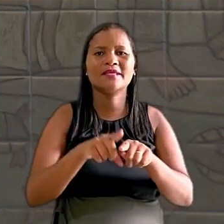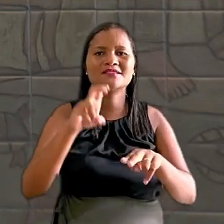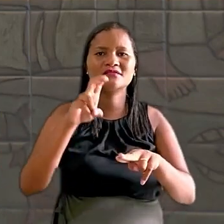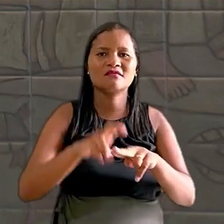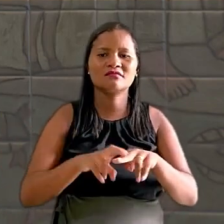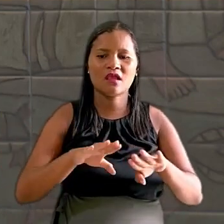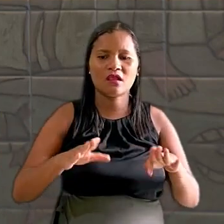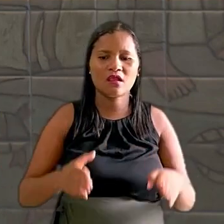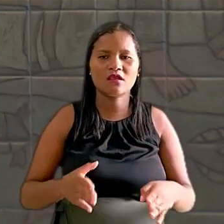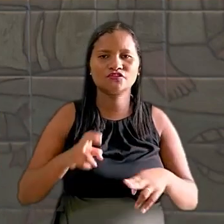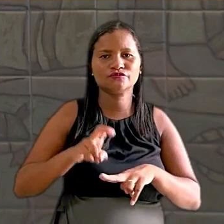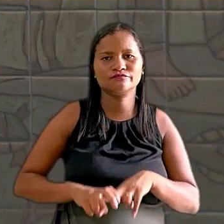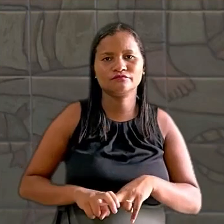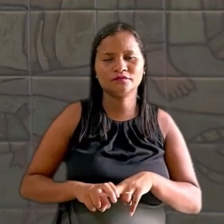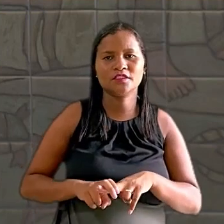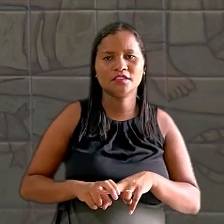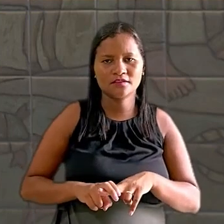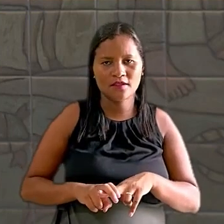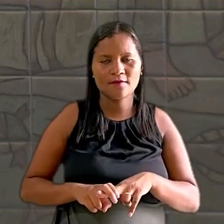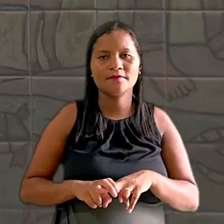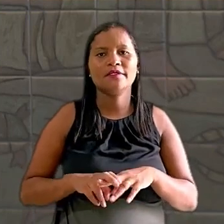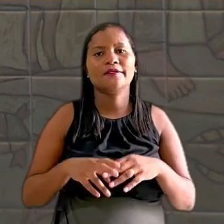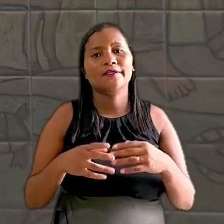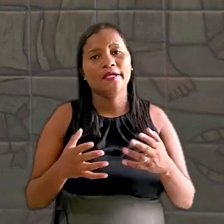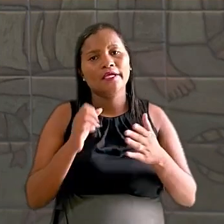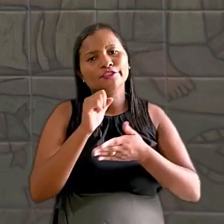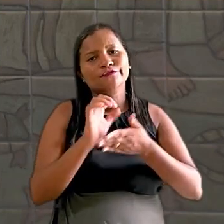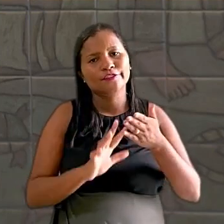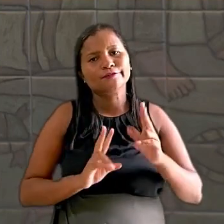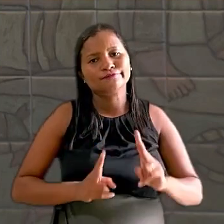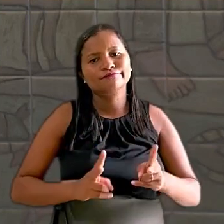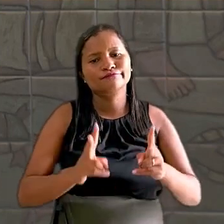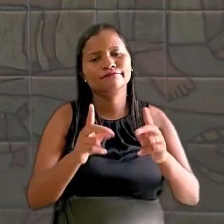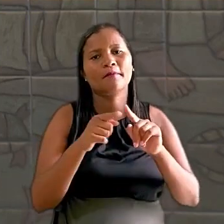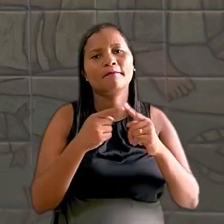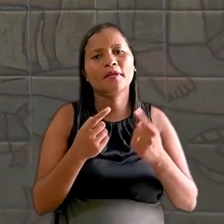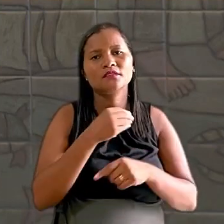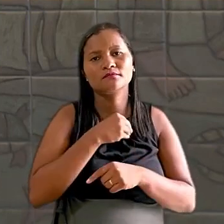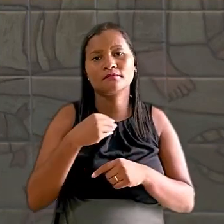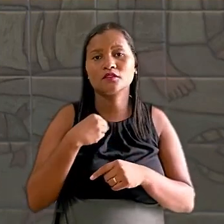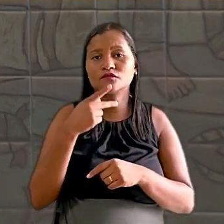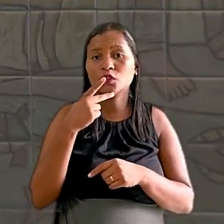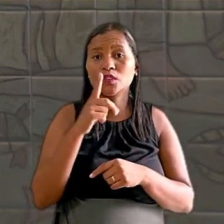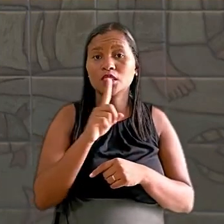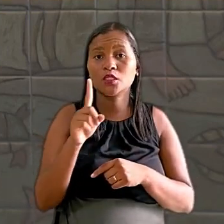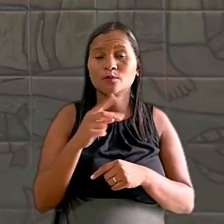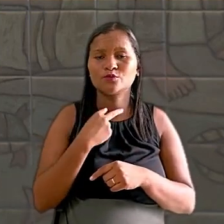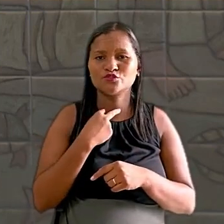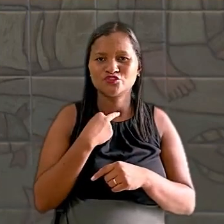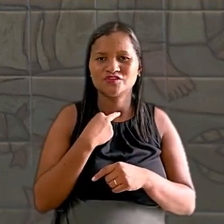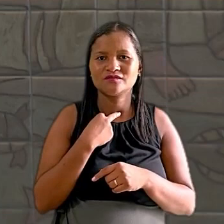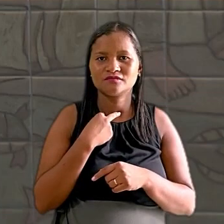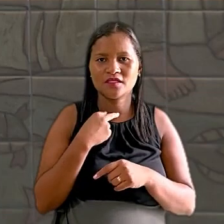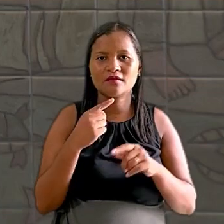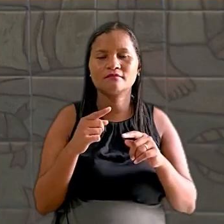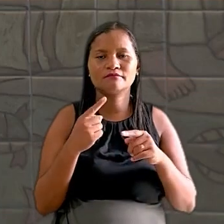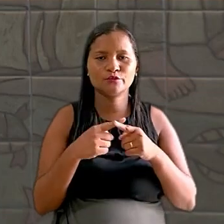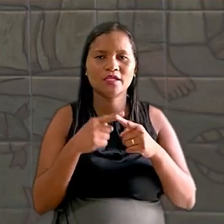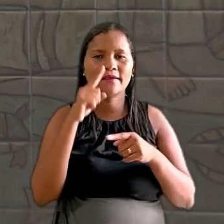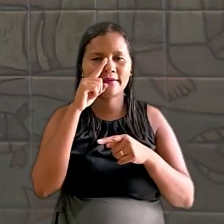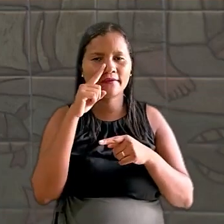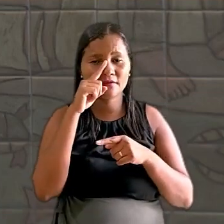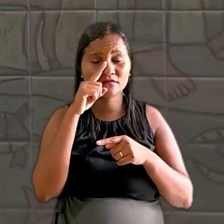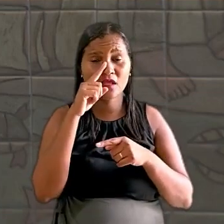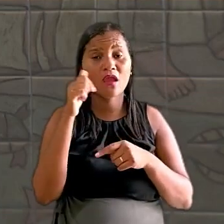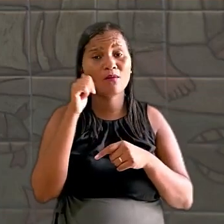caixas. As atividades foram mantidas, apesar de contraindicação médica, por causa de gestação de risco. A trabalhadora também relatou que